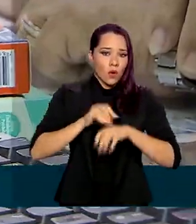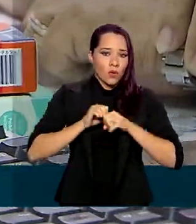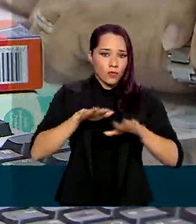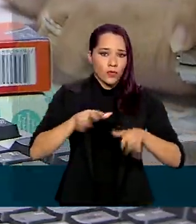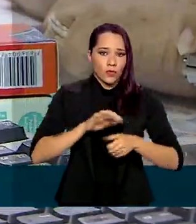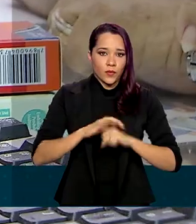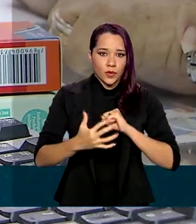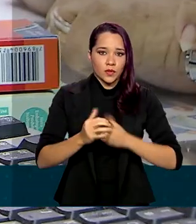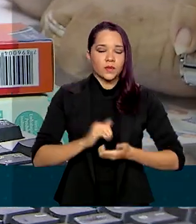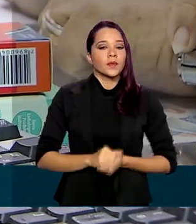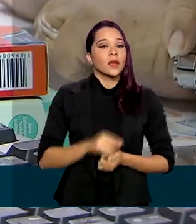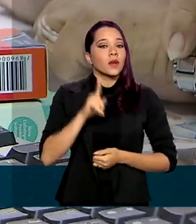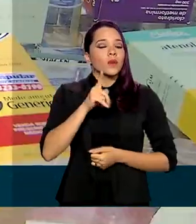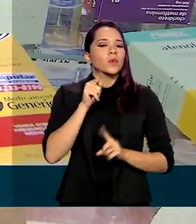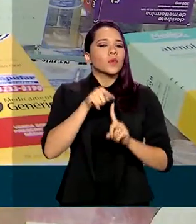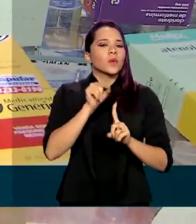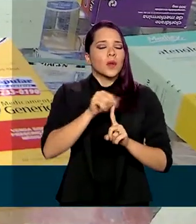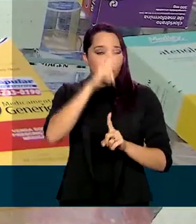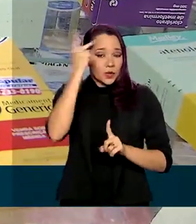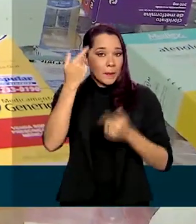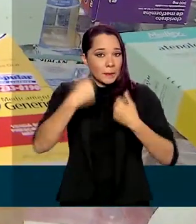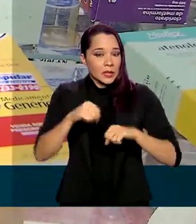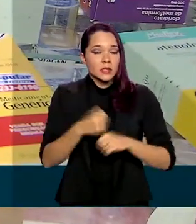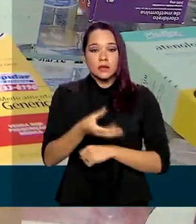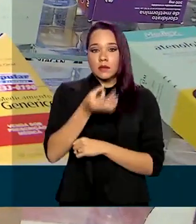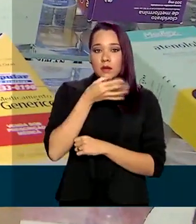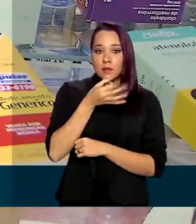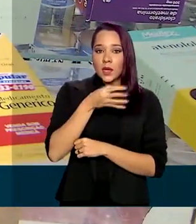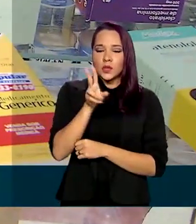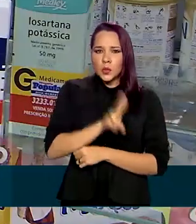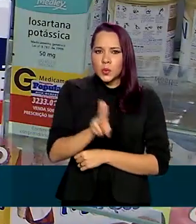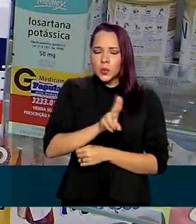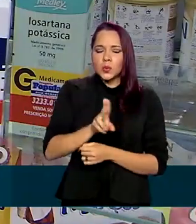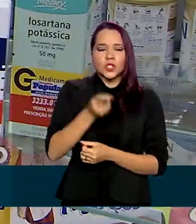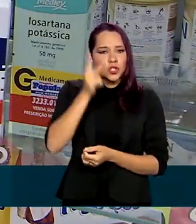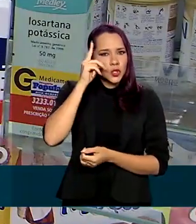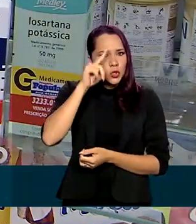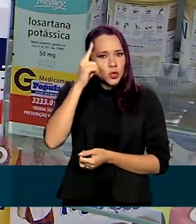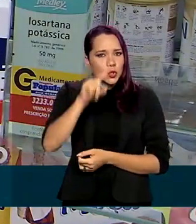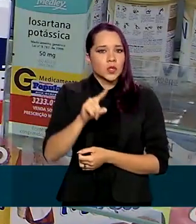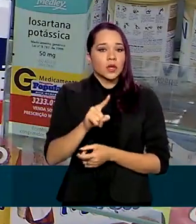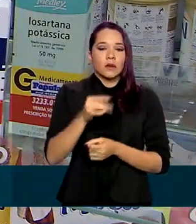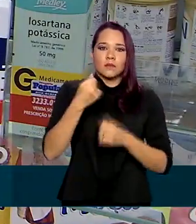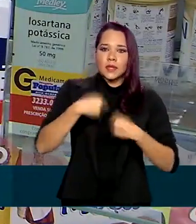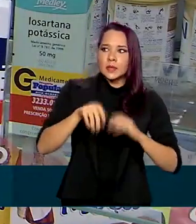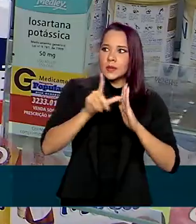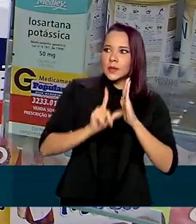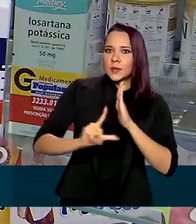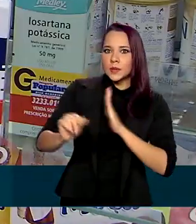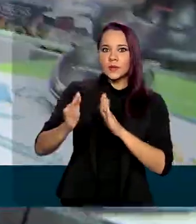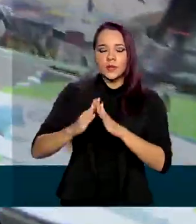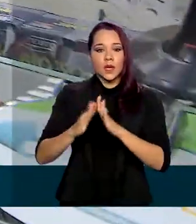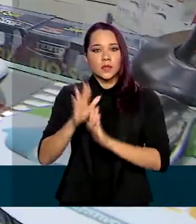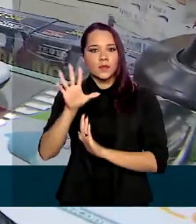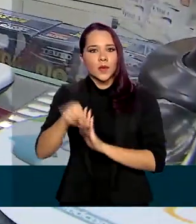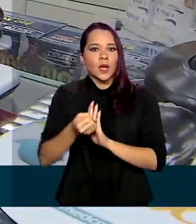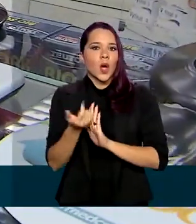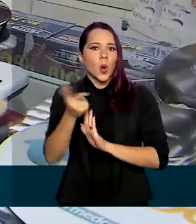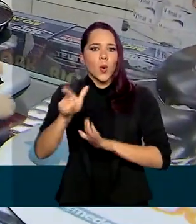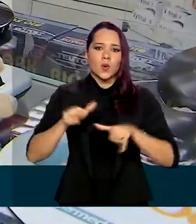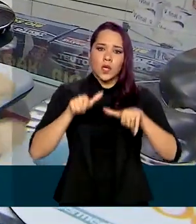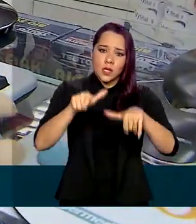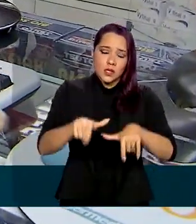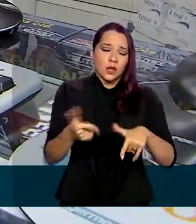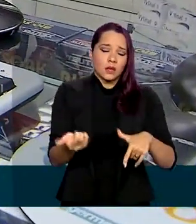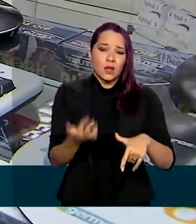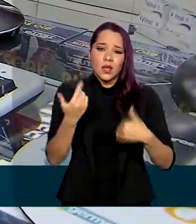objetivo é evitar que pessoas que precisam dos medicamentos de uso contínuo tenham que sair de casa e ir ao médico para buscar outra receita